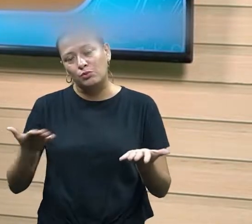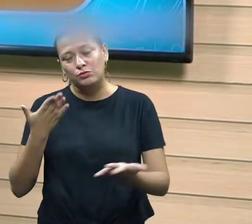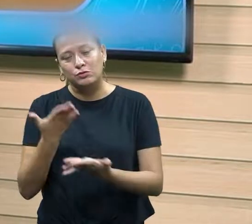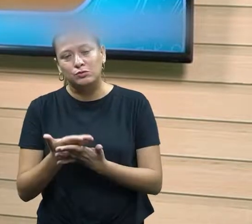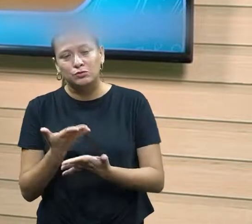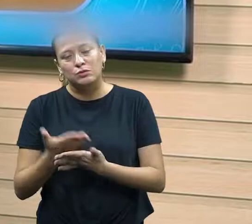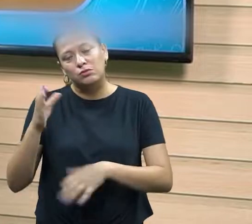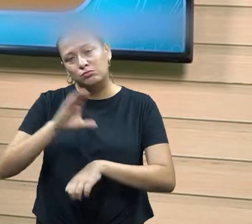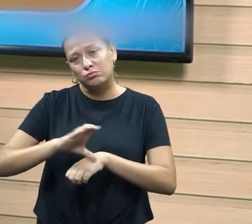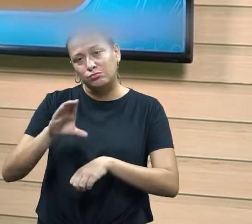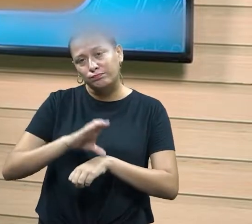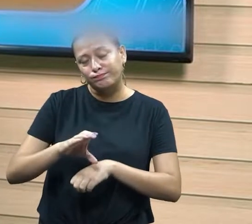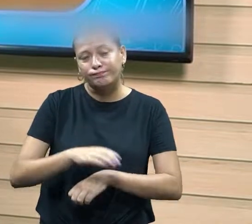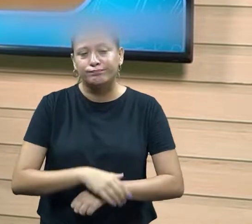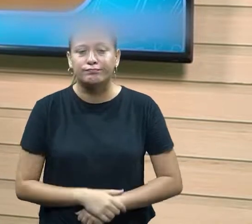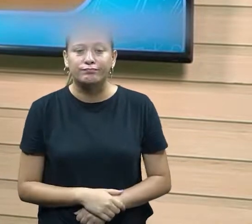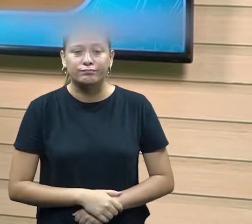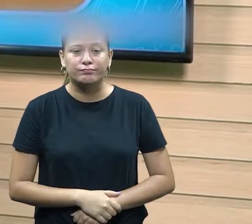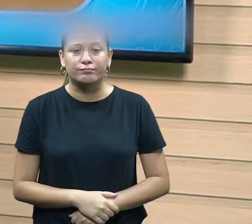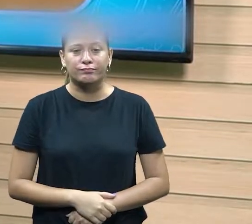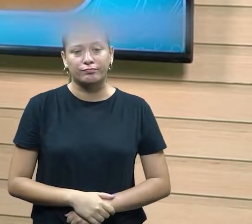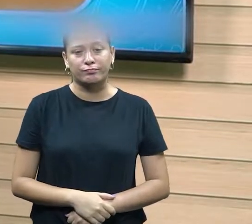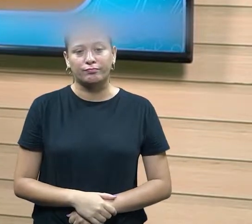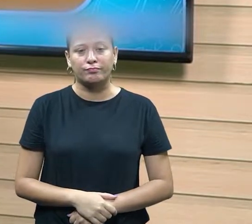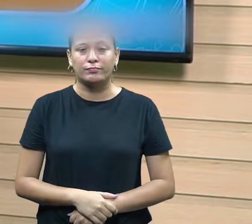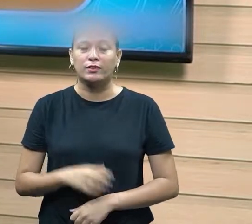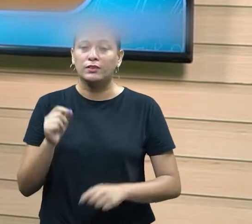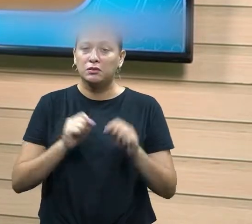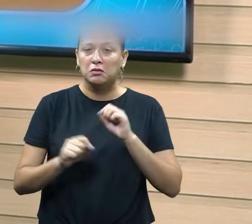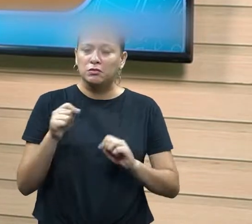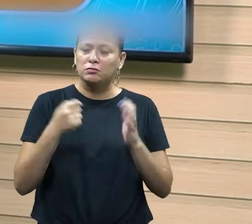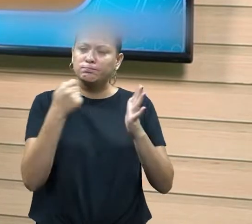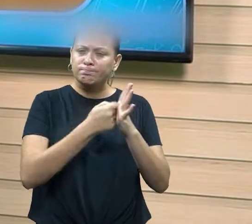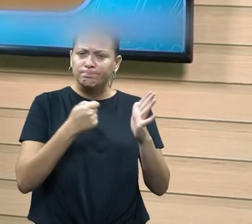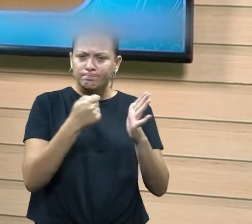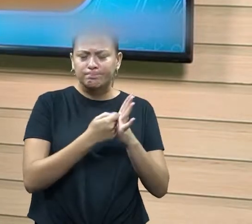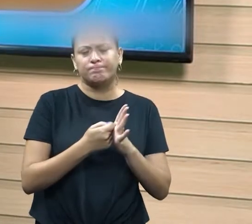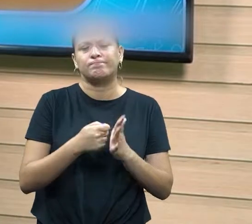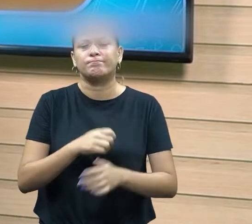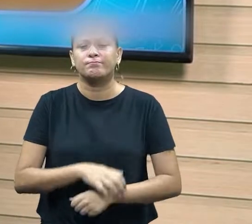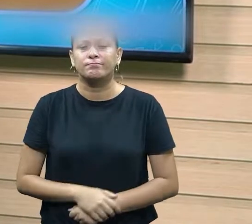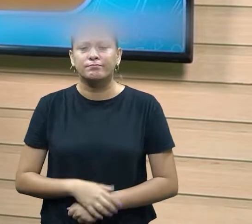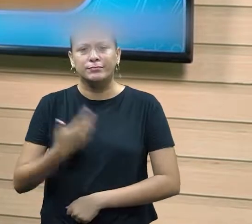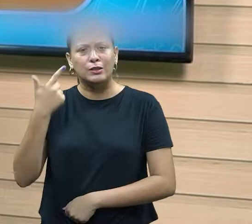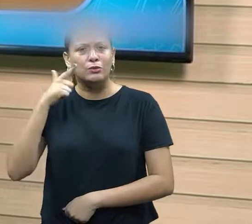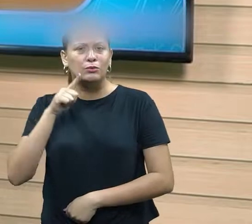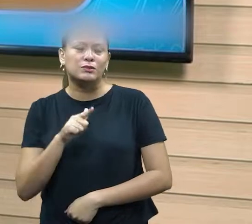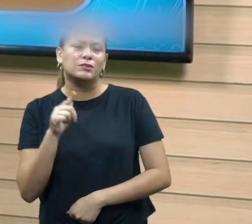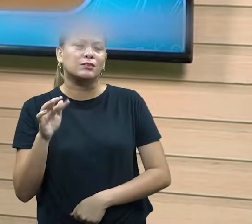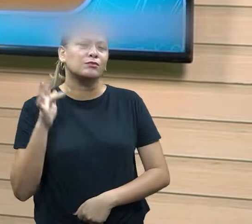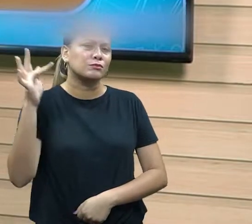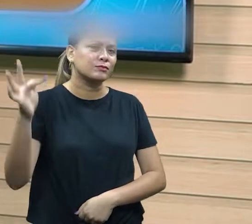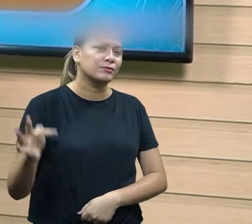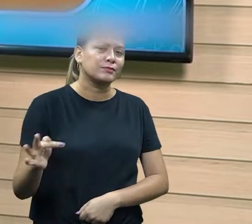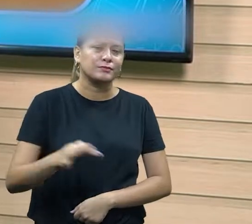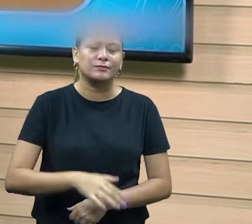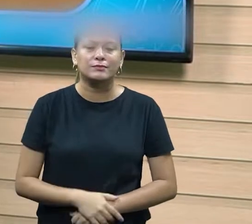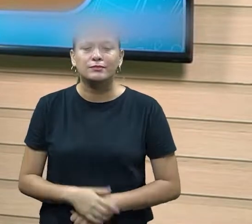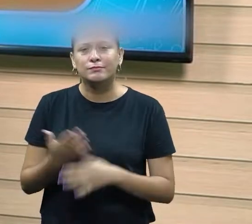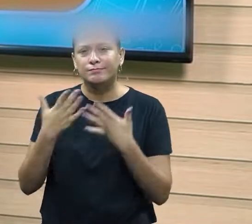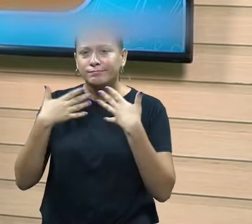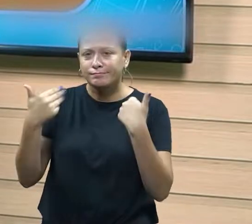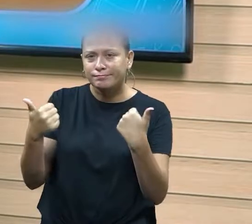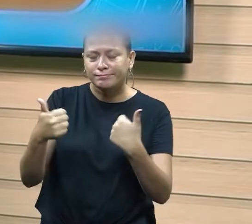curso. É um preço que está se pagando para se alcançar, né? É uma situação mais adiante, né? de melhor. Então,